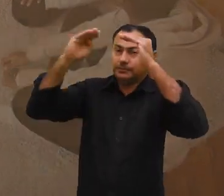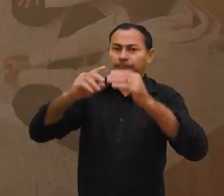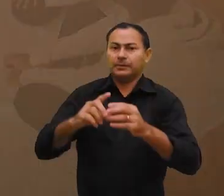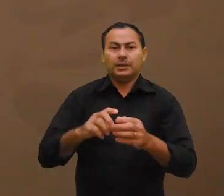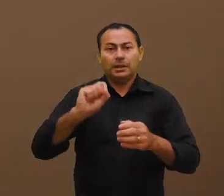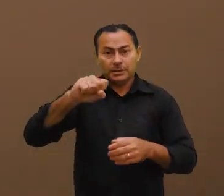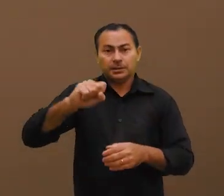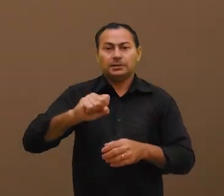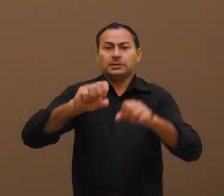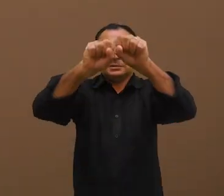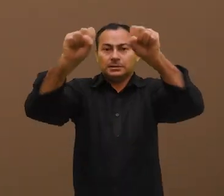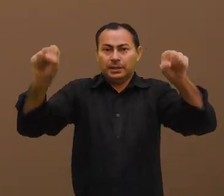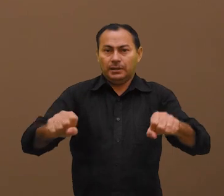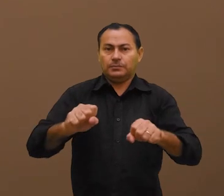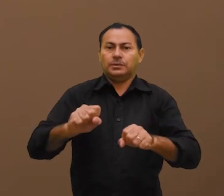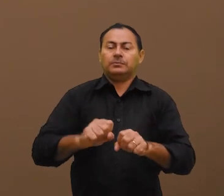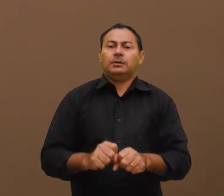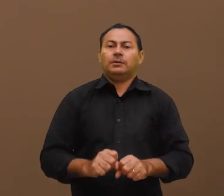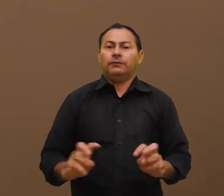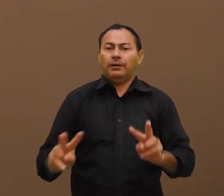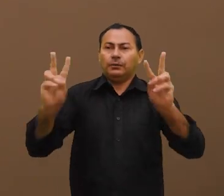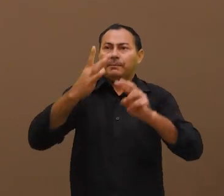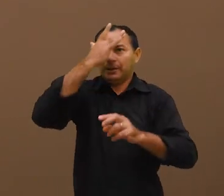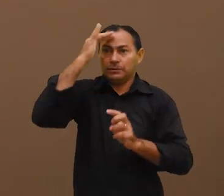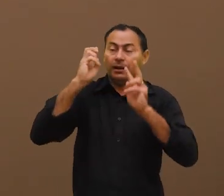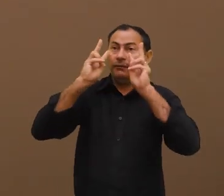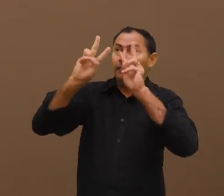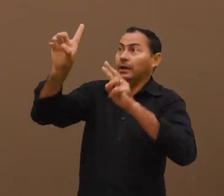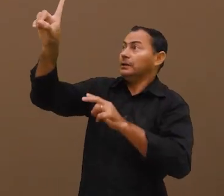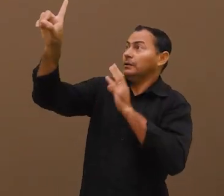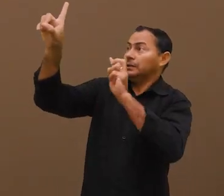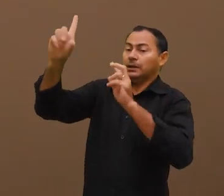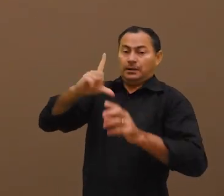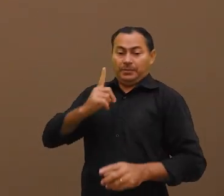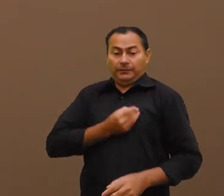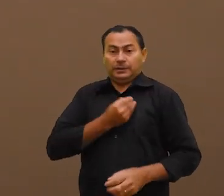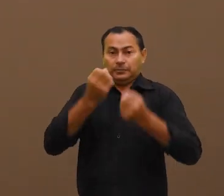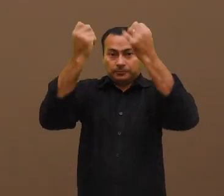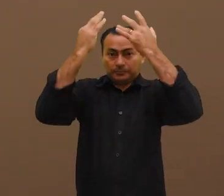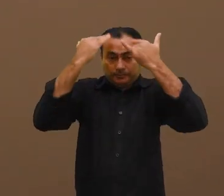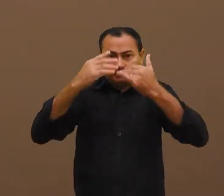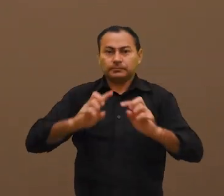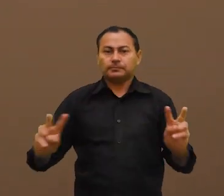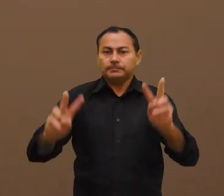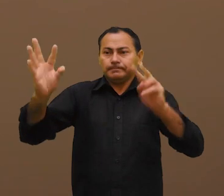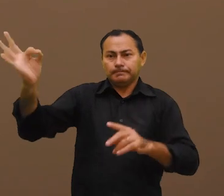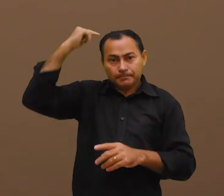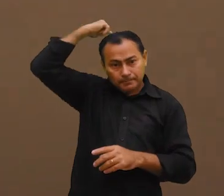obedece. É assim que deve ser o sistema de valores da pessoa que olha para o alto e tem na sua vida, pela graça de Deus, os